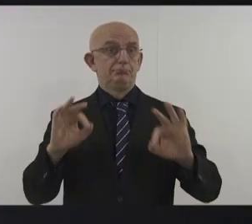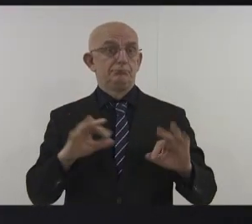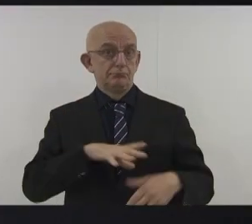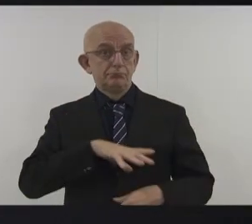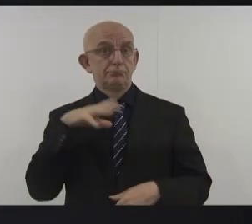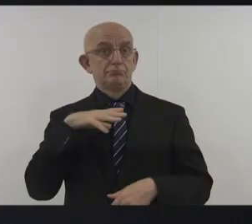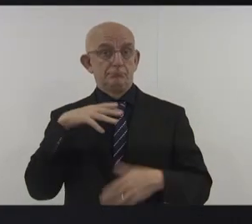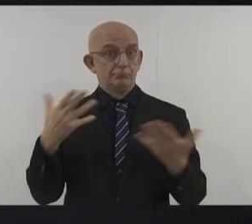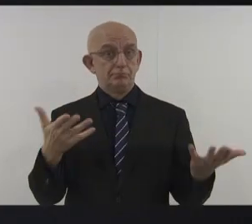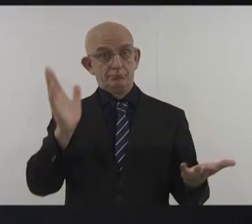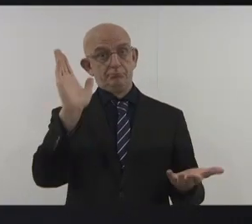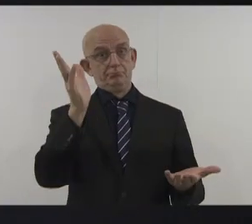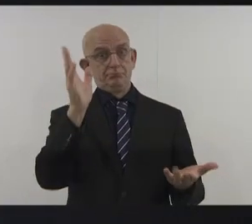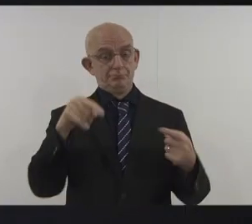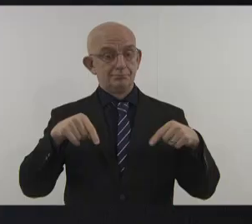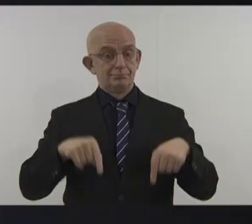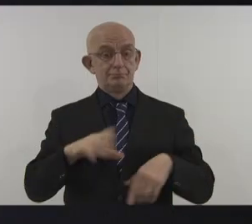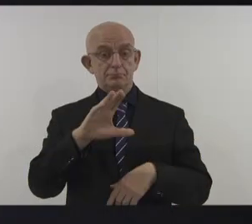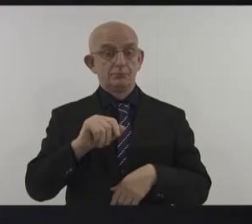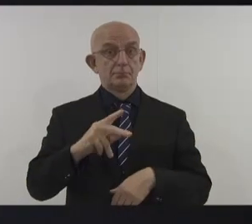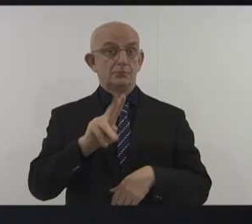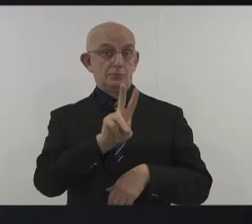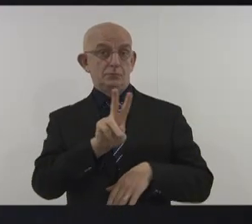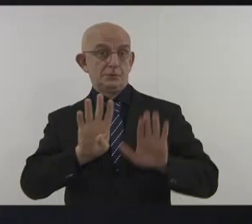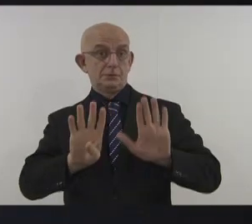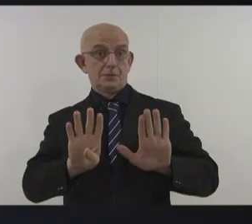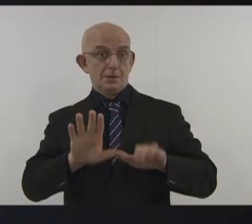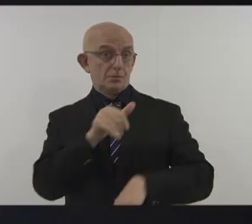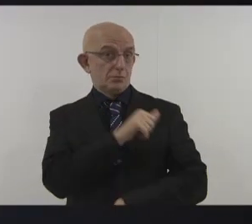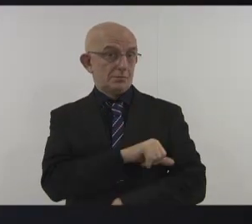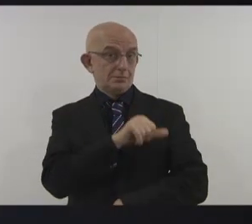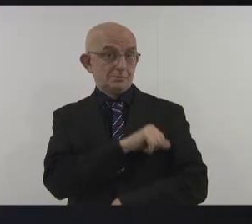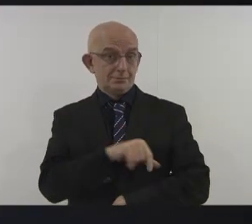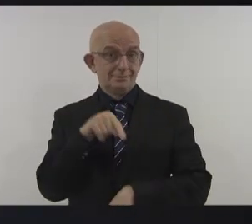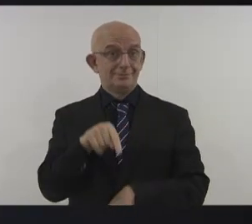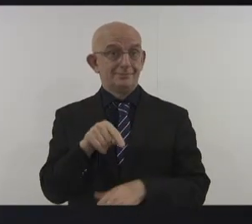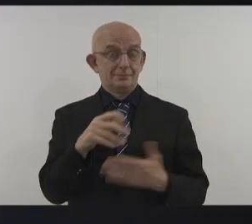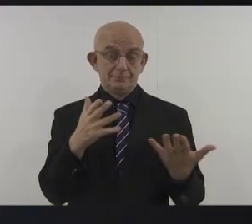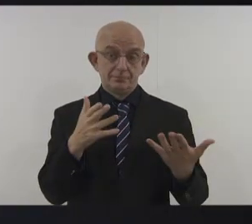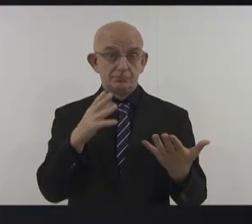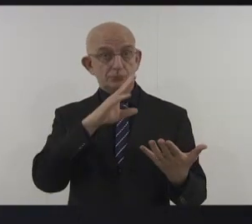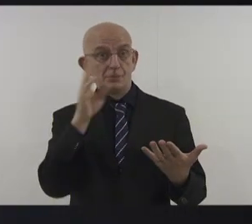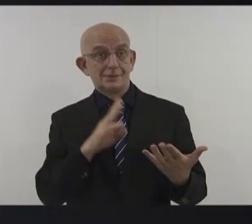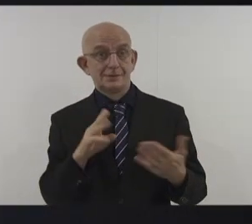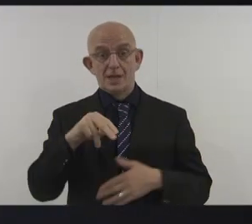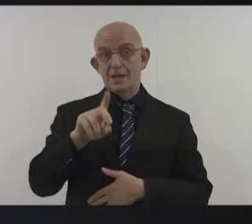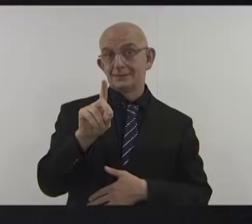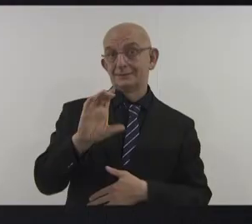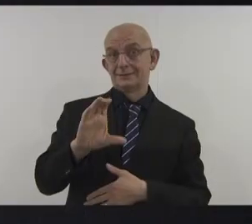mais alta ambição, a redução de emissões de até 67%